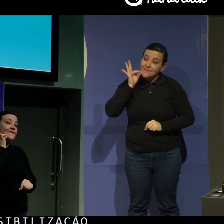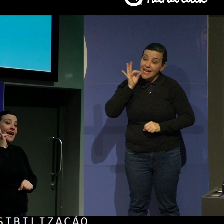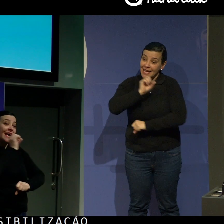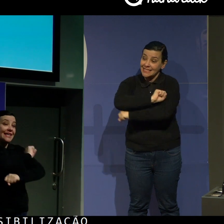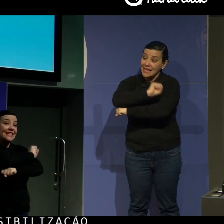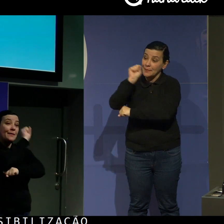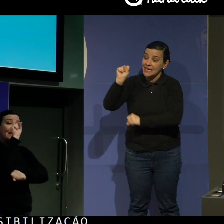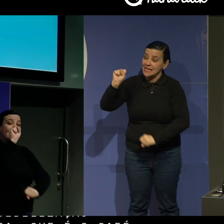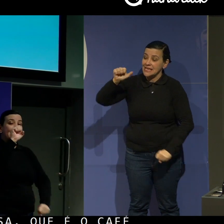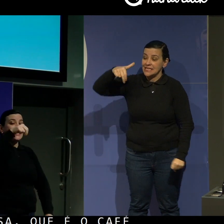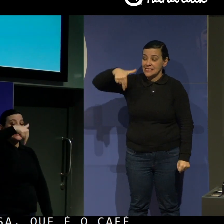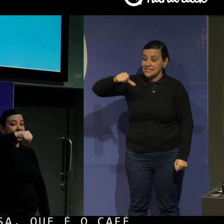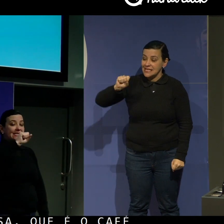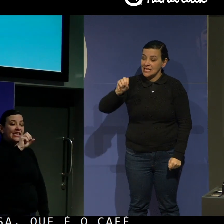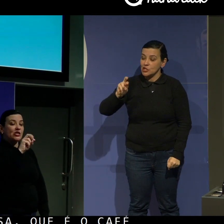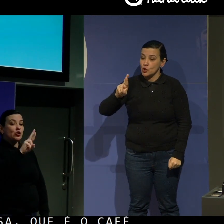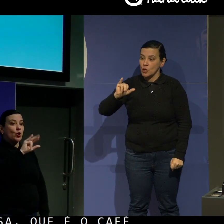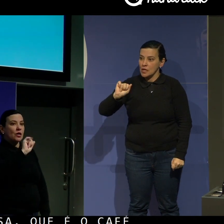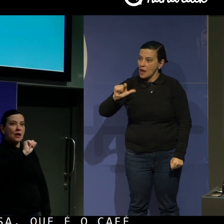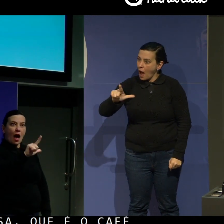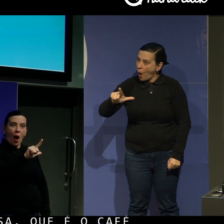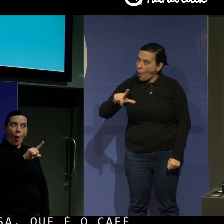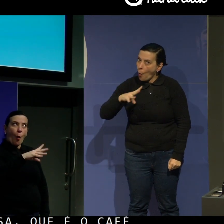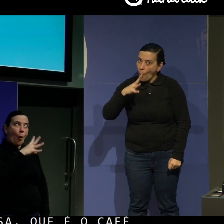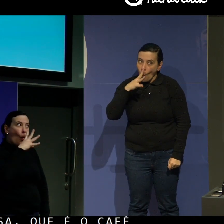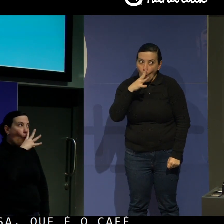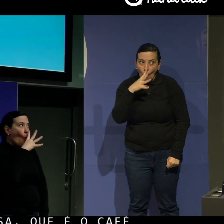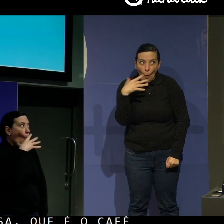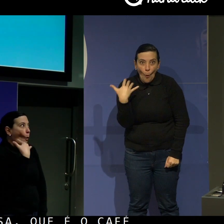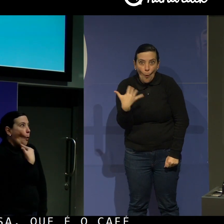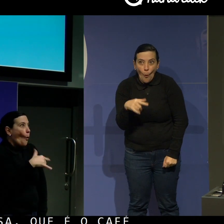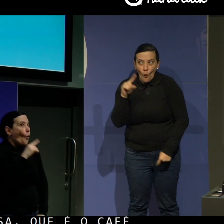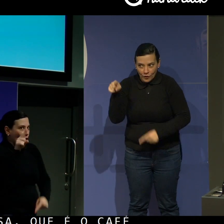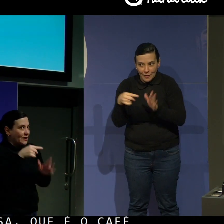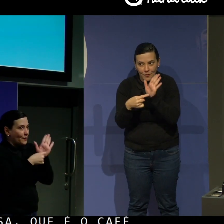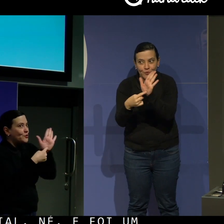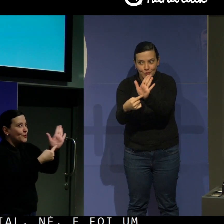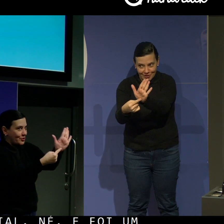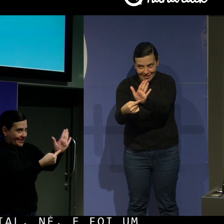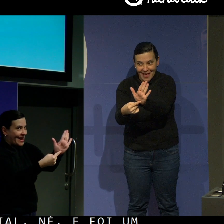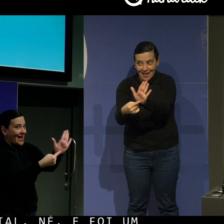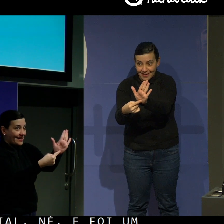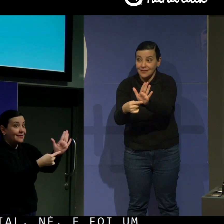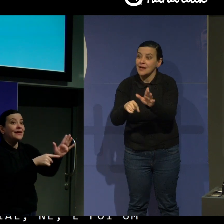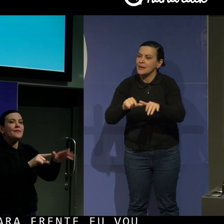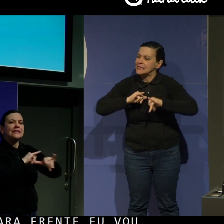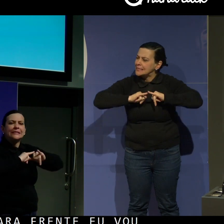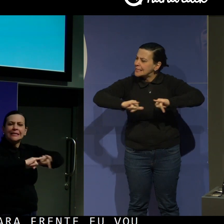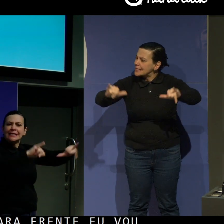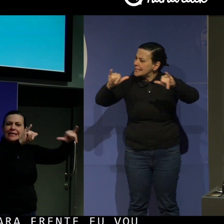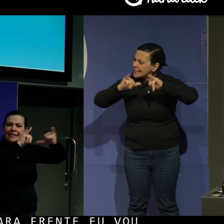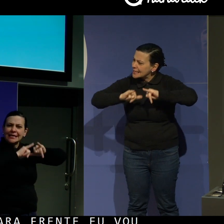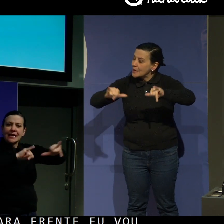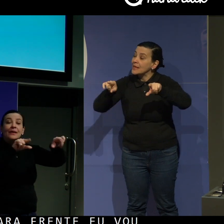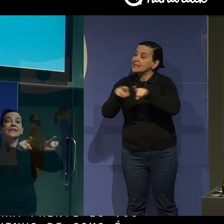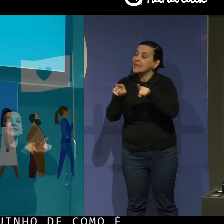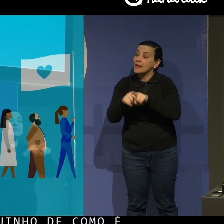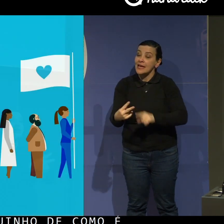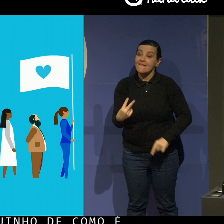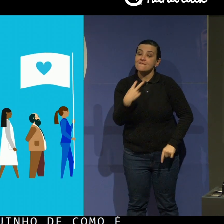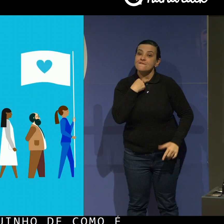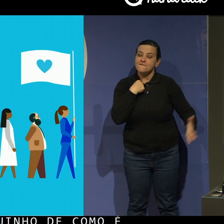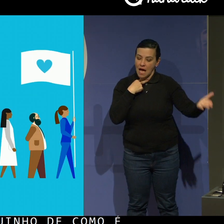e foi um sucesso, mais para frente eu vou mostrar um pouquinho de como é foi. Nós lançamos a campanha lá do Minha Vaga por Direito,